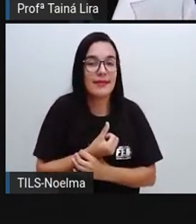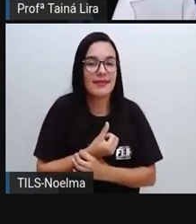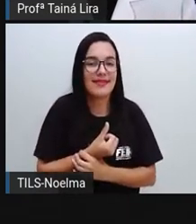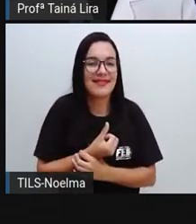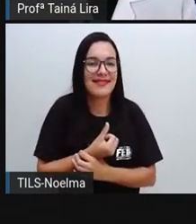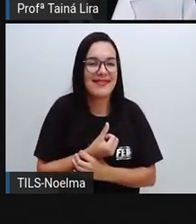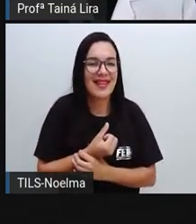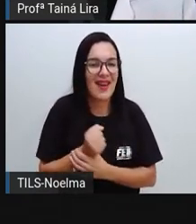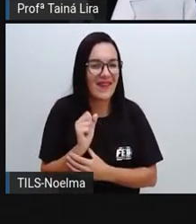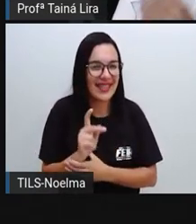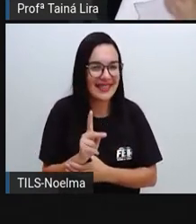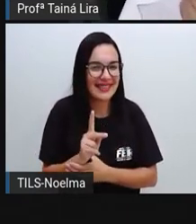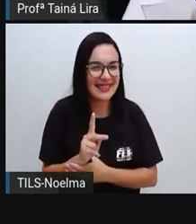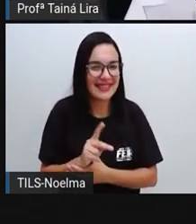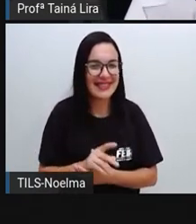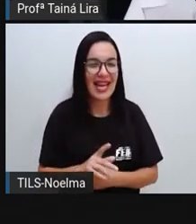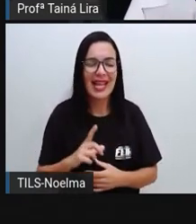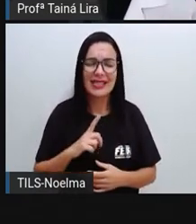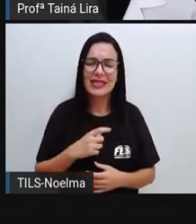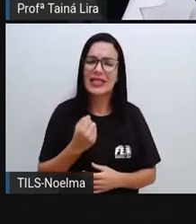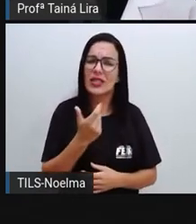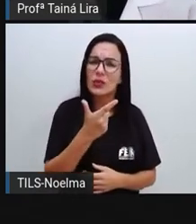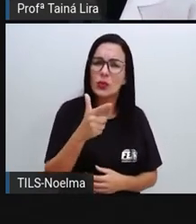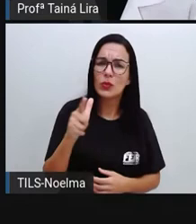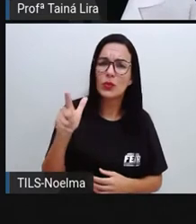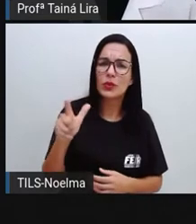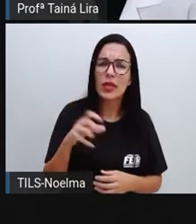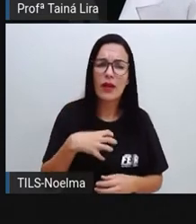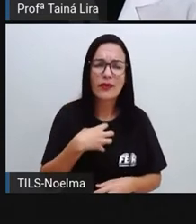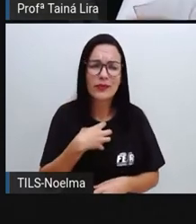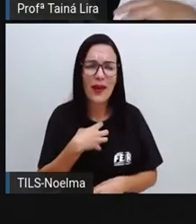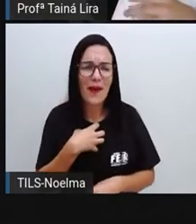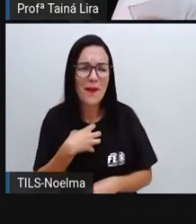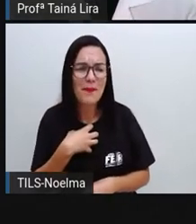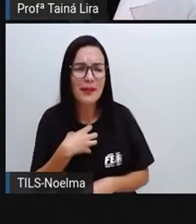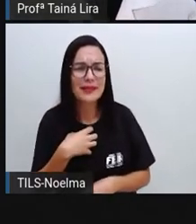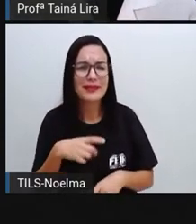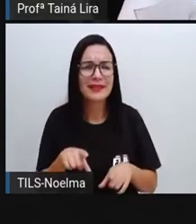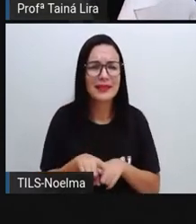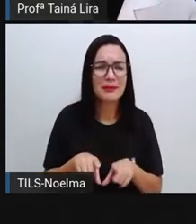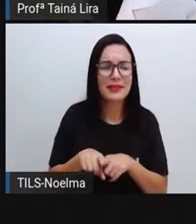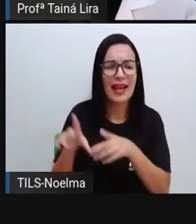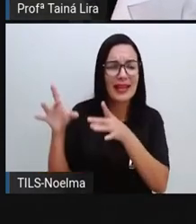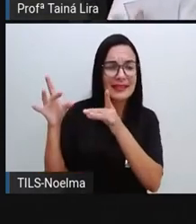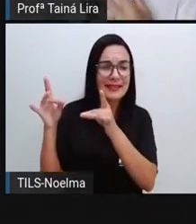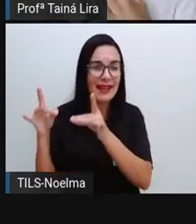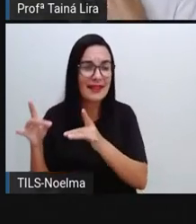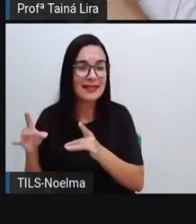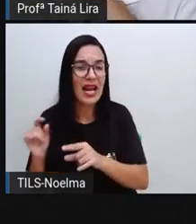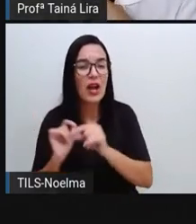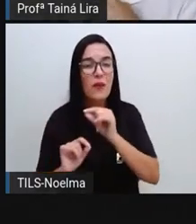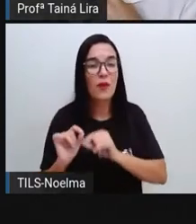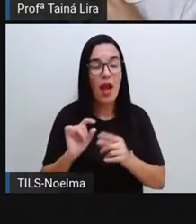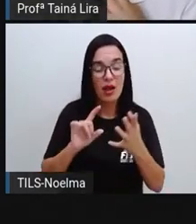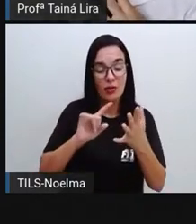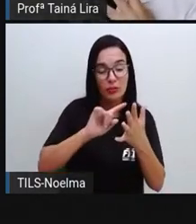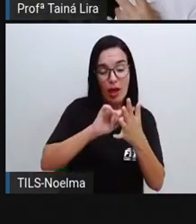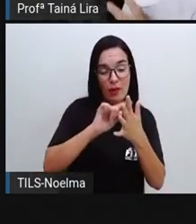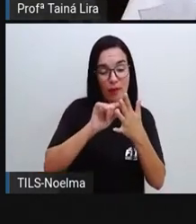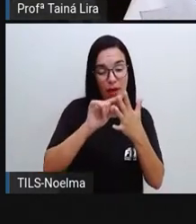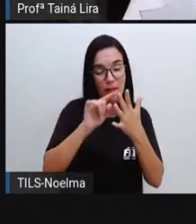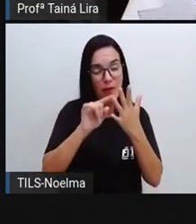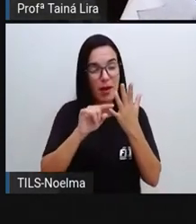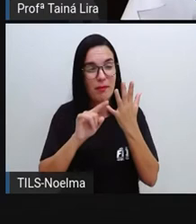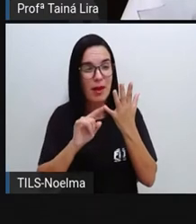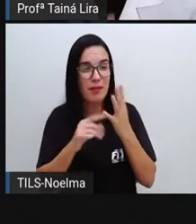pães, tá? Uma outra maneira de resolver, olha lá, outra estratégia que a Pro trouxe hoje é contar nos